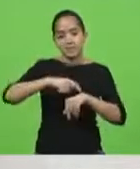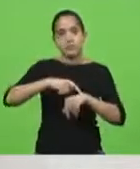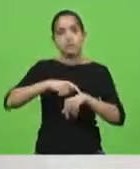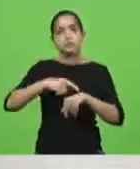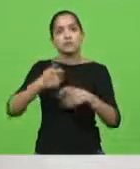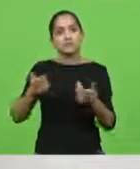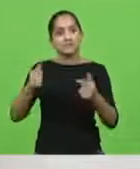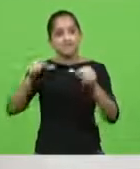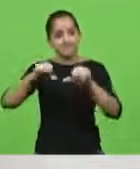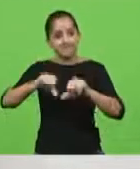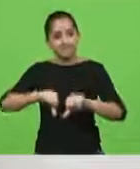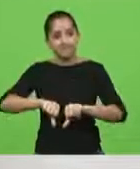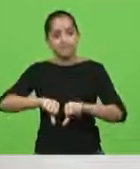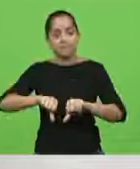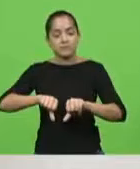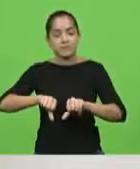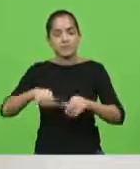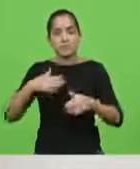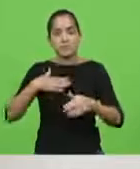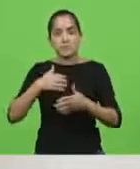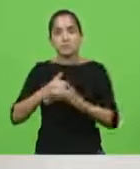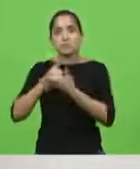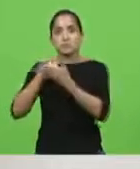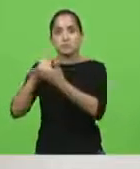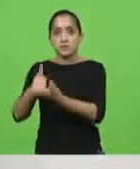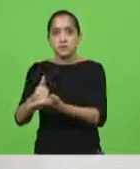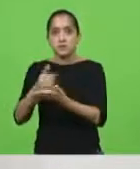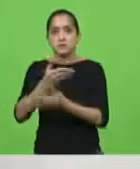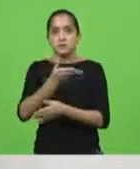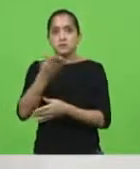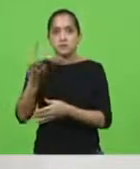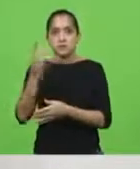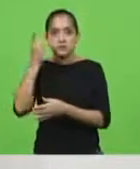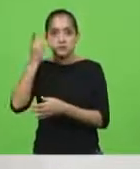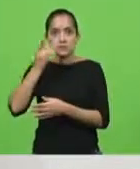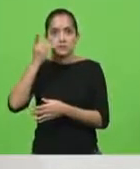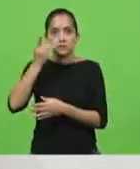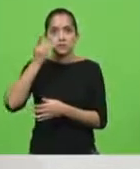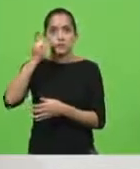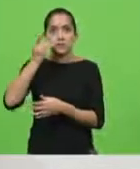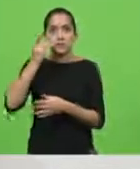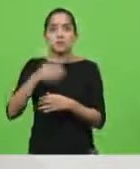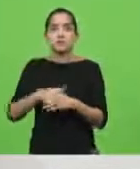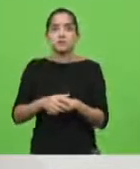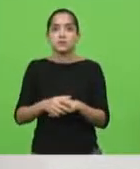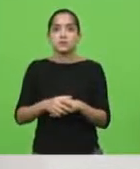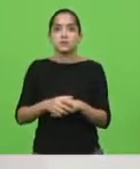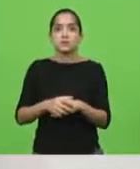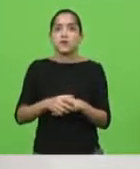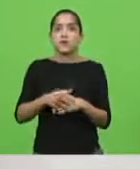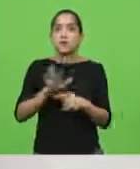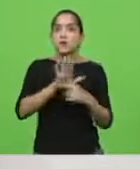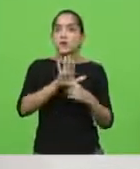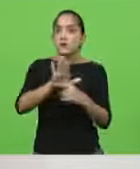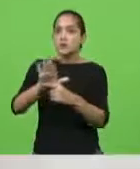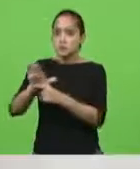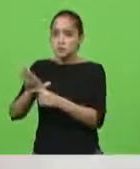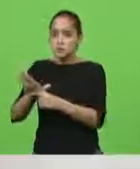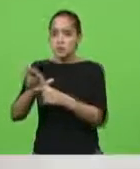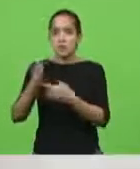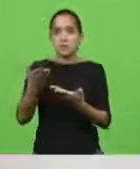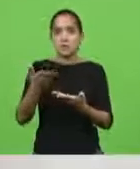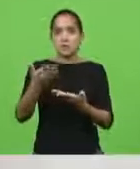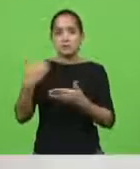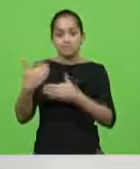eu me ponho à disposição de todos os colegas da casa para auxiliar tanto na tramitação